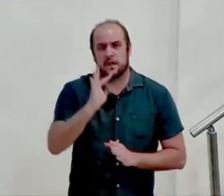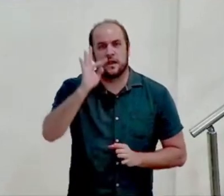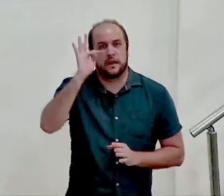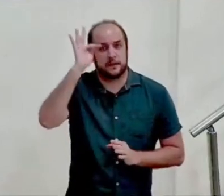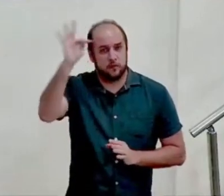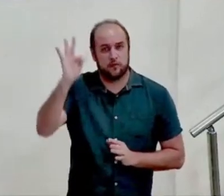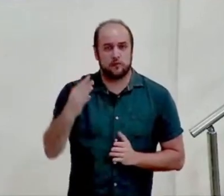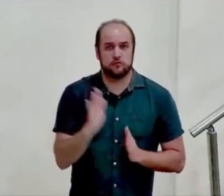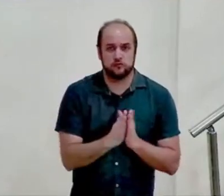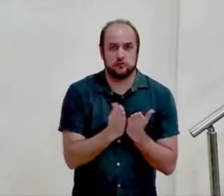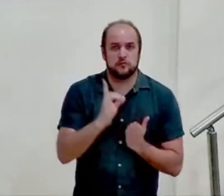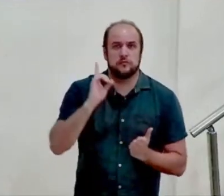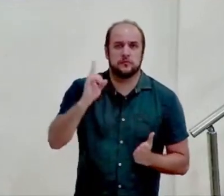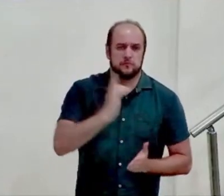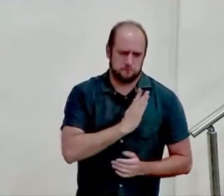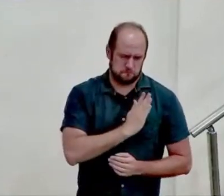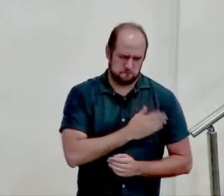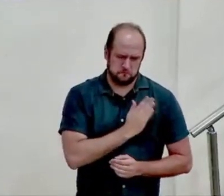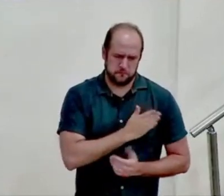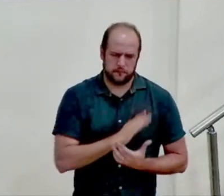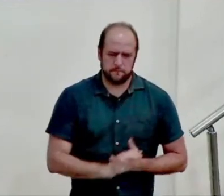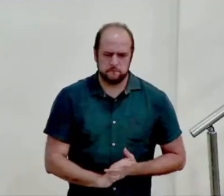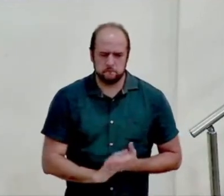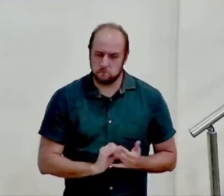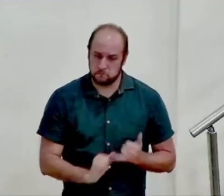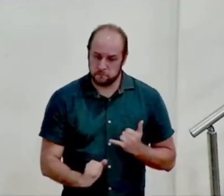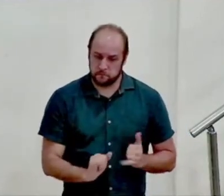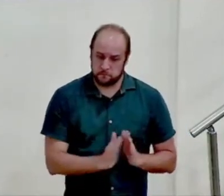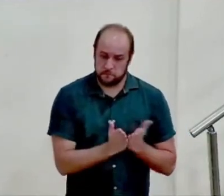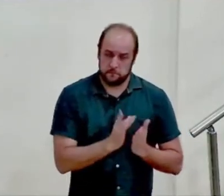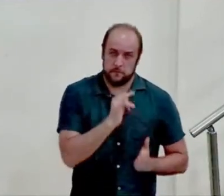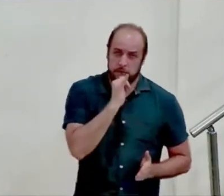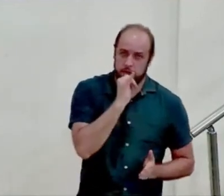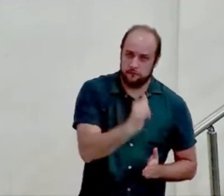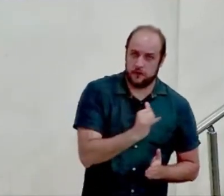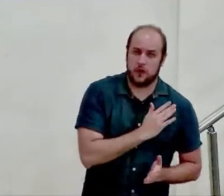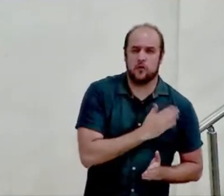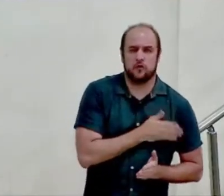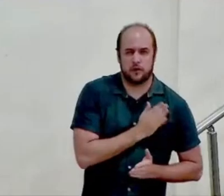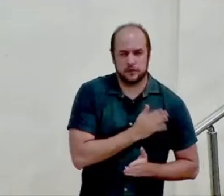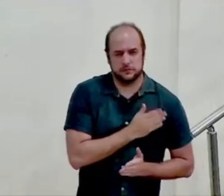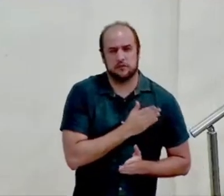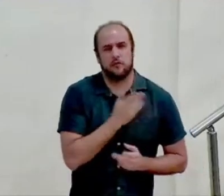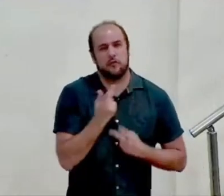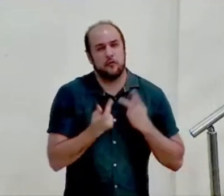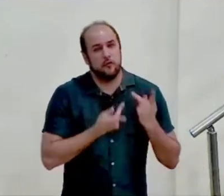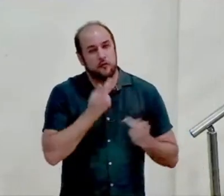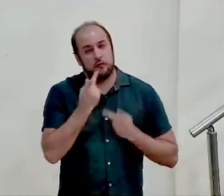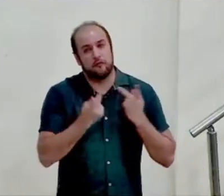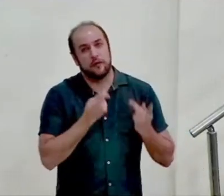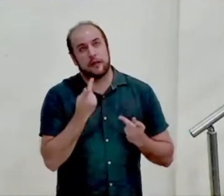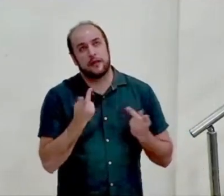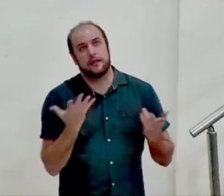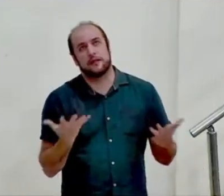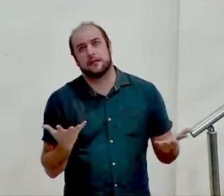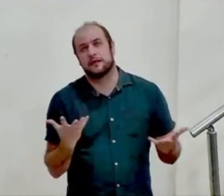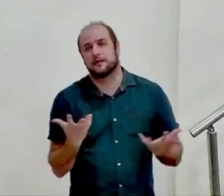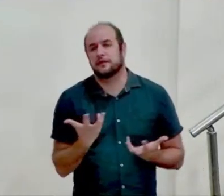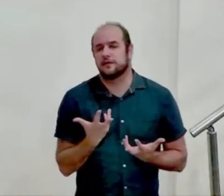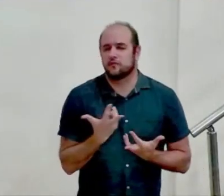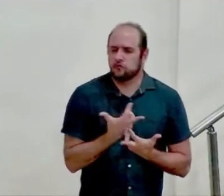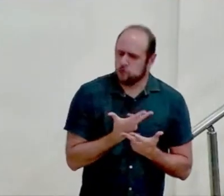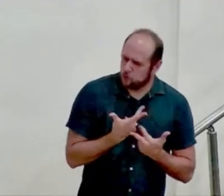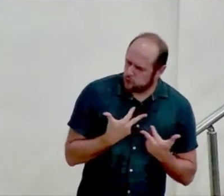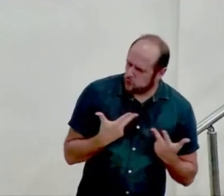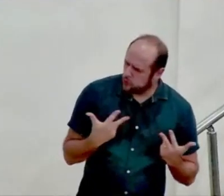e parece que quando a bíblia fala sobre coração ela está falando sobre aquela coisa